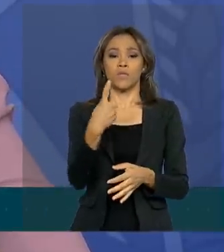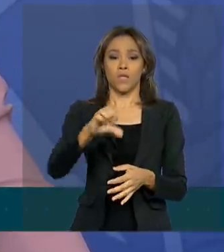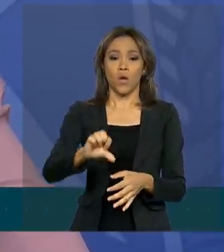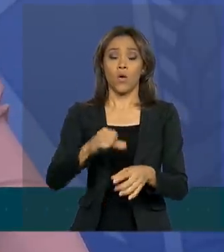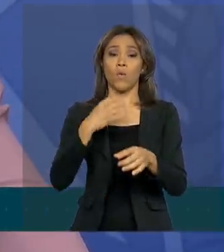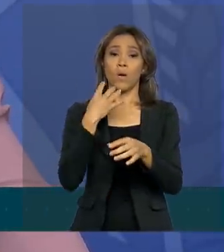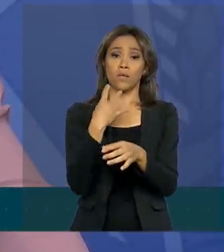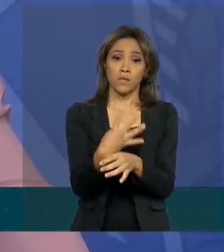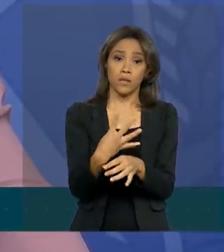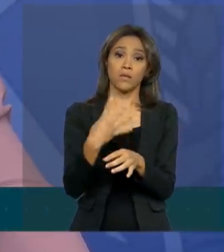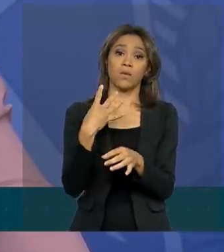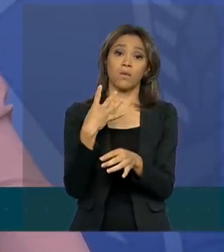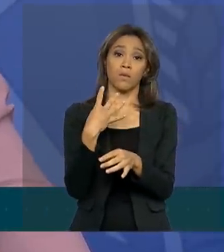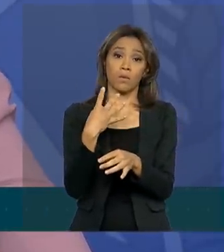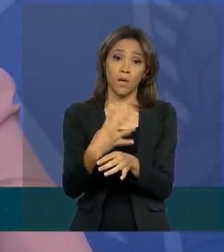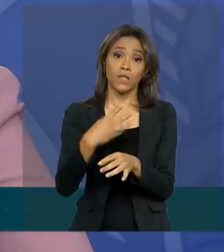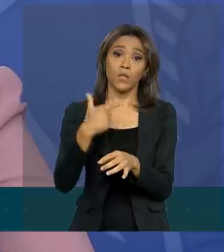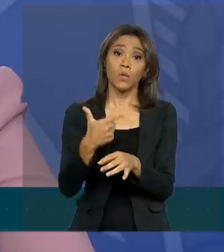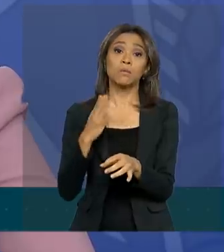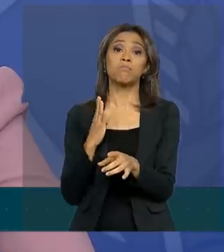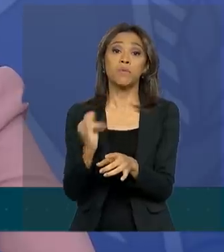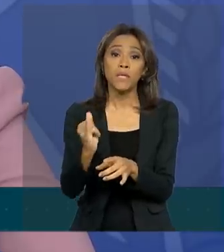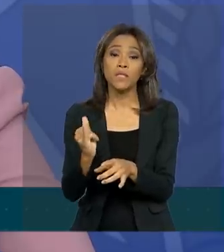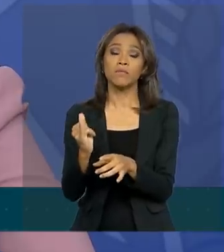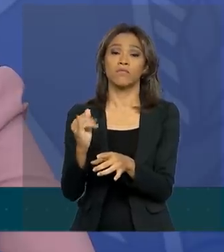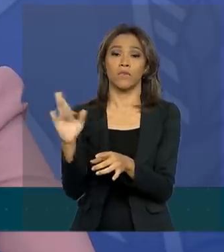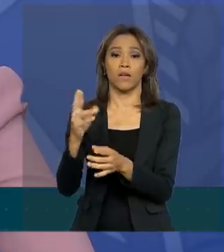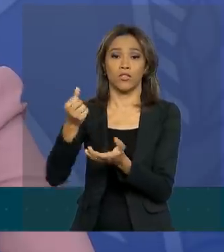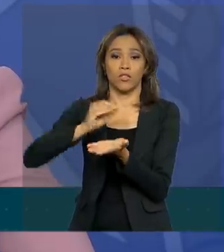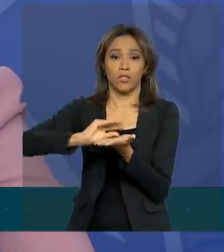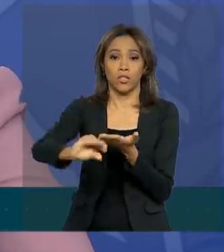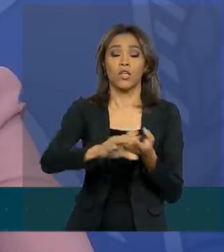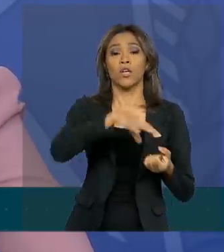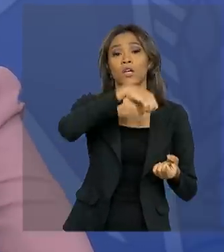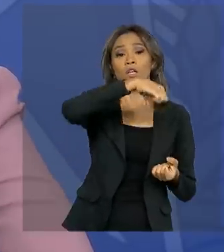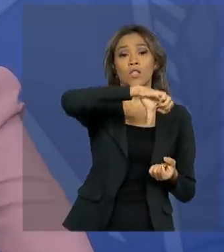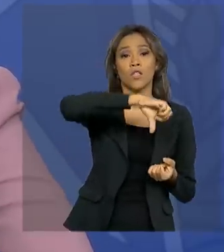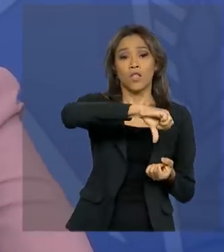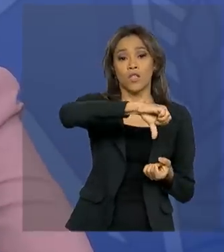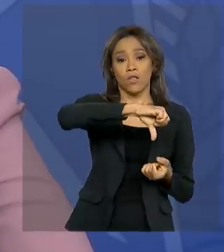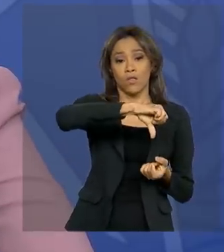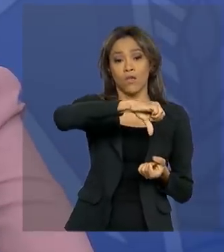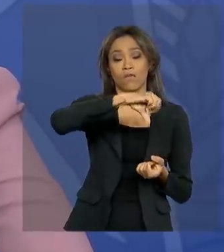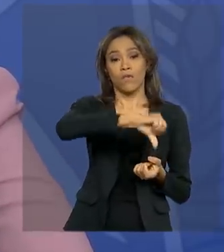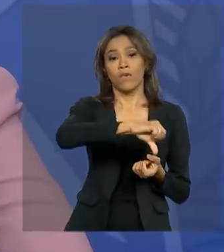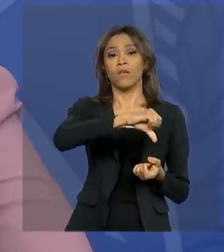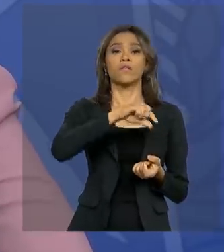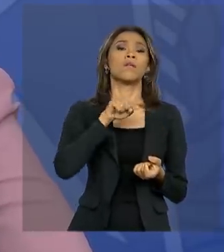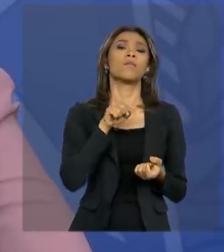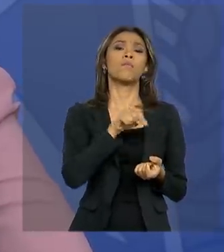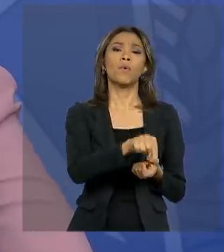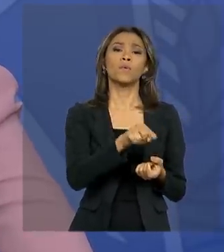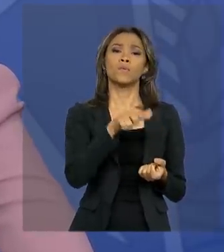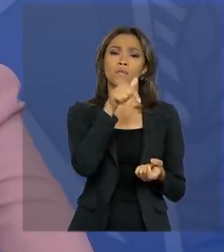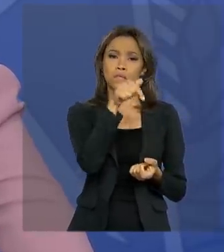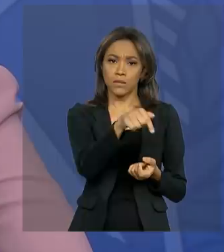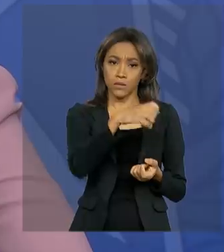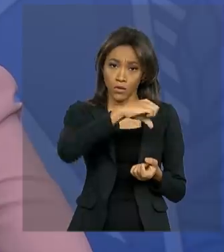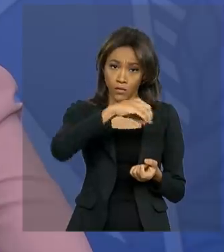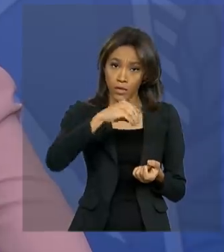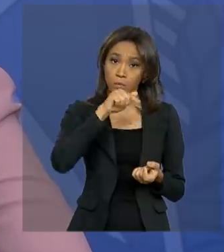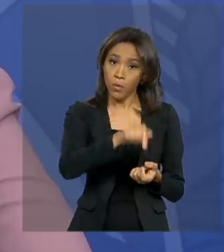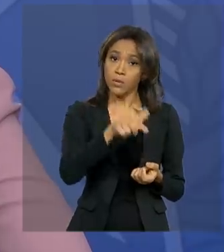bilhões de reais de investimentos e R$ 90,7 bilhões de reais de outorga, em função dos